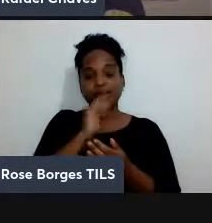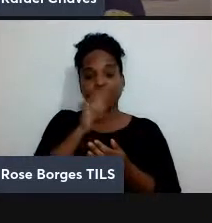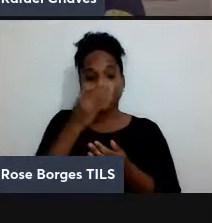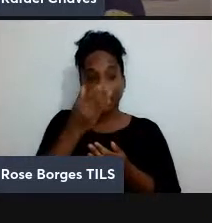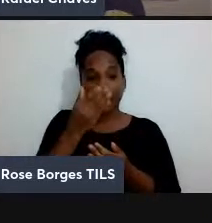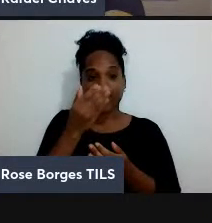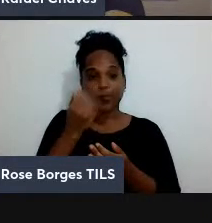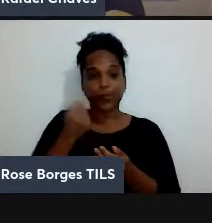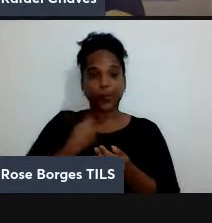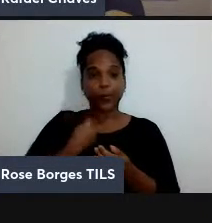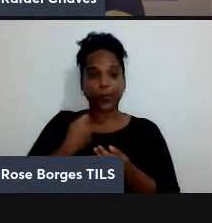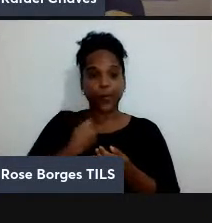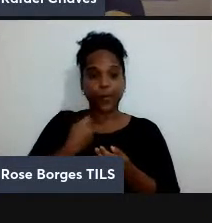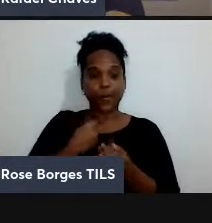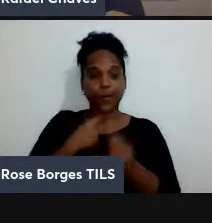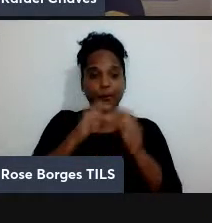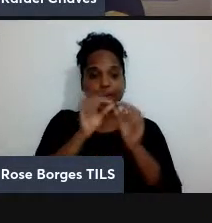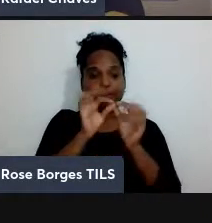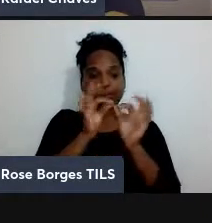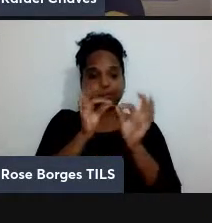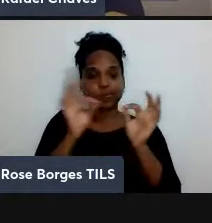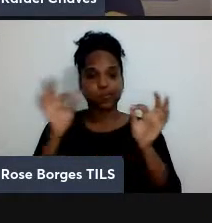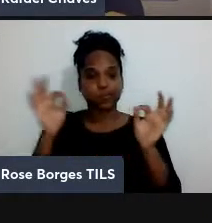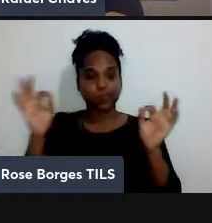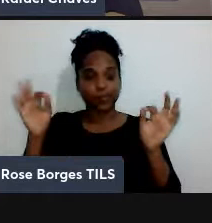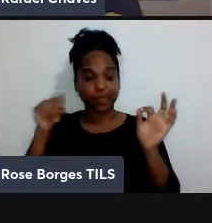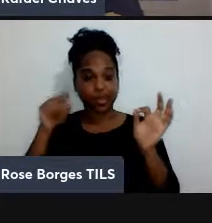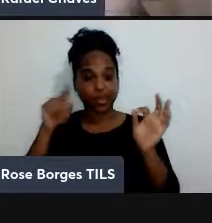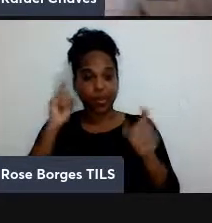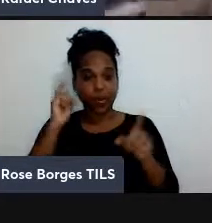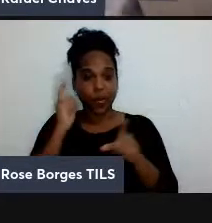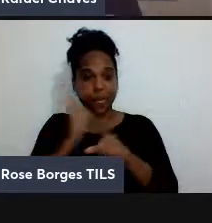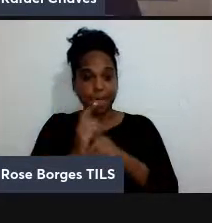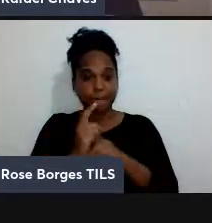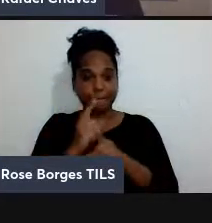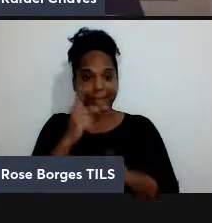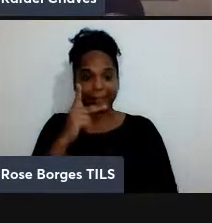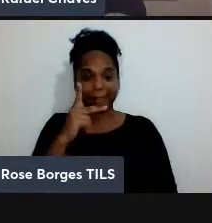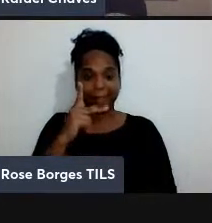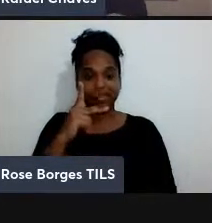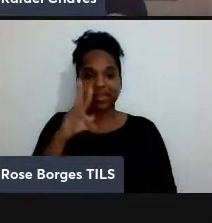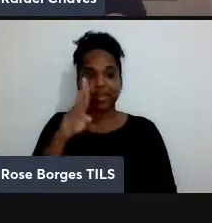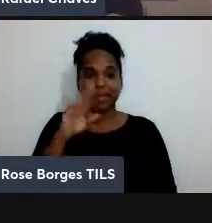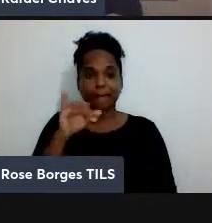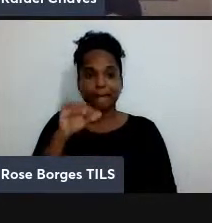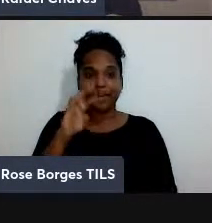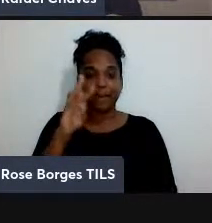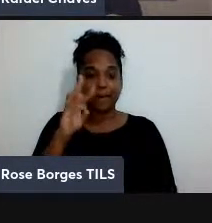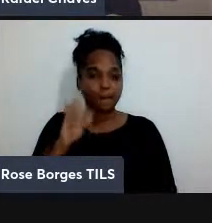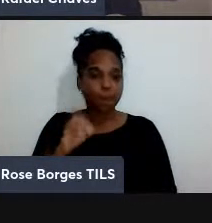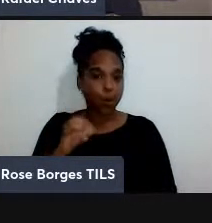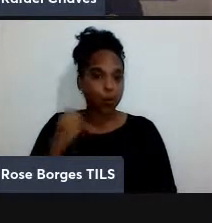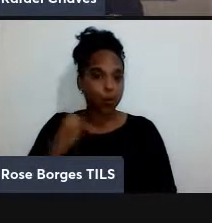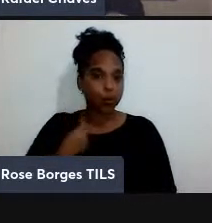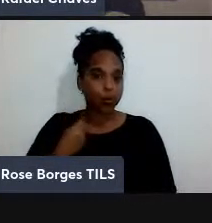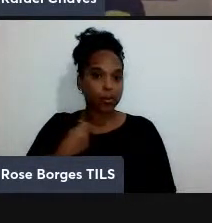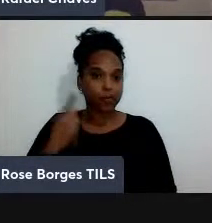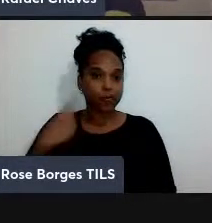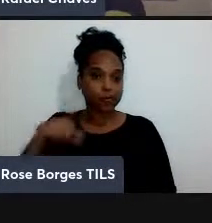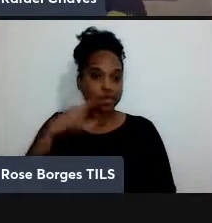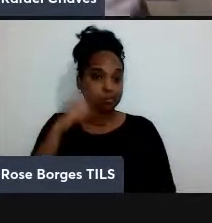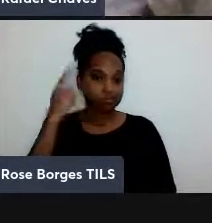pedir para vocês encontrarem os fatores primos desse número que são esses outros dois números muito grandes vocês não vão conseguir fazer isso por quê?